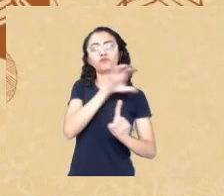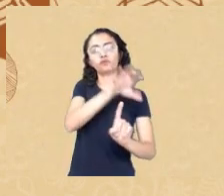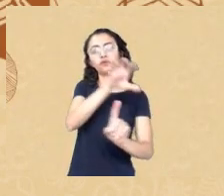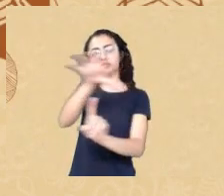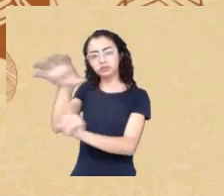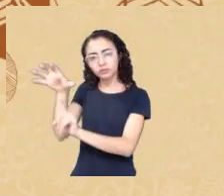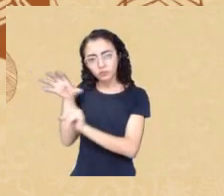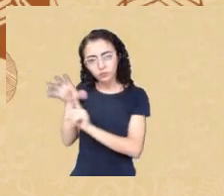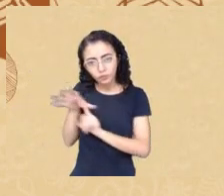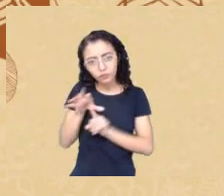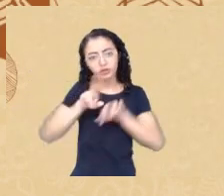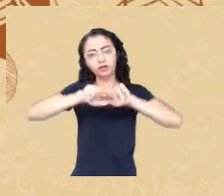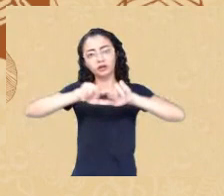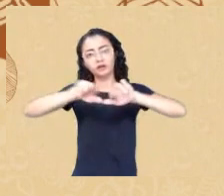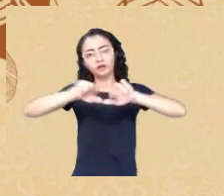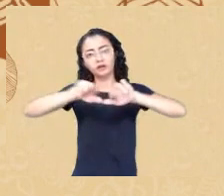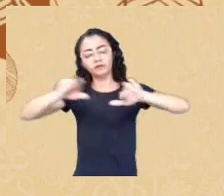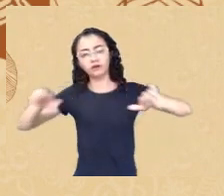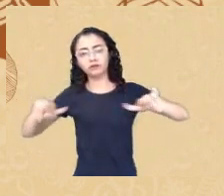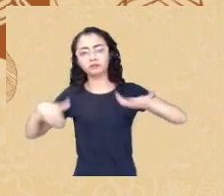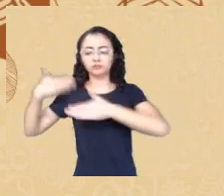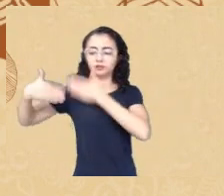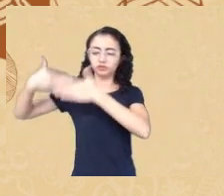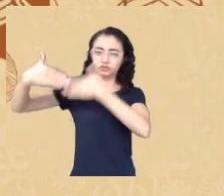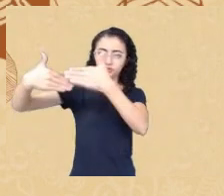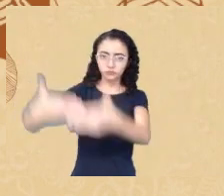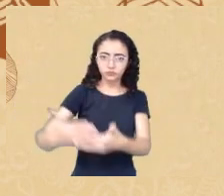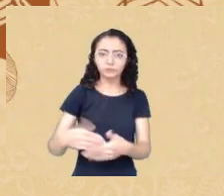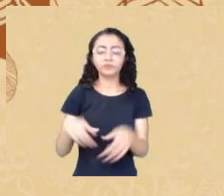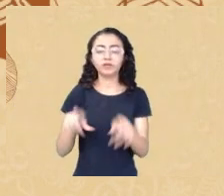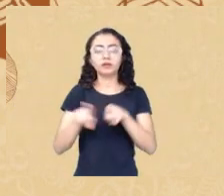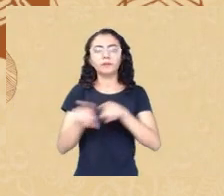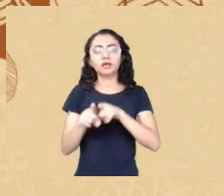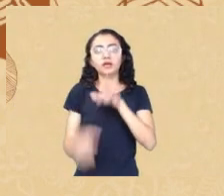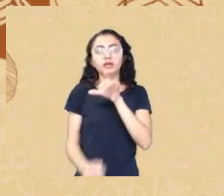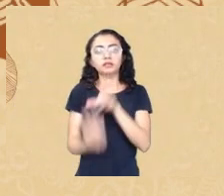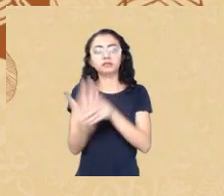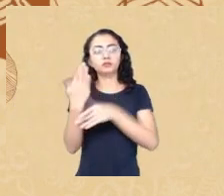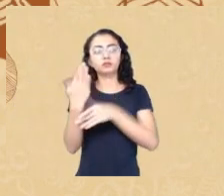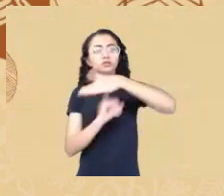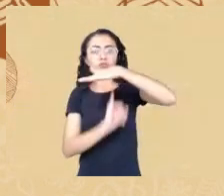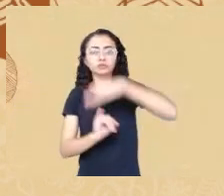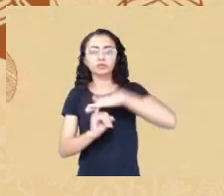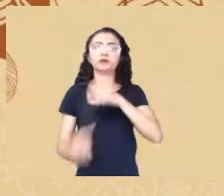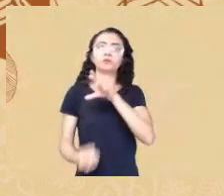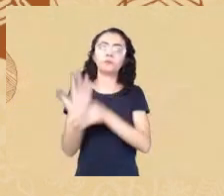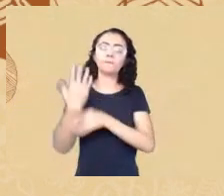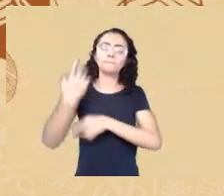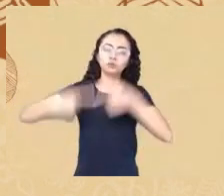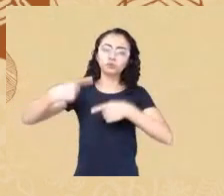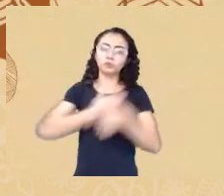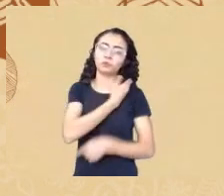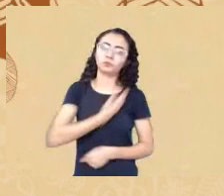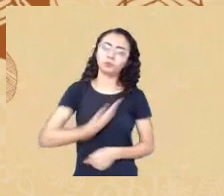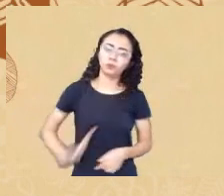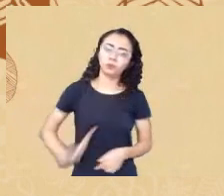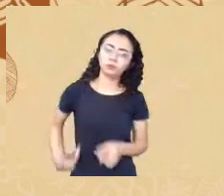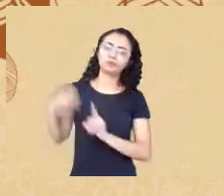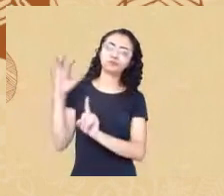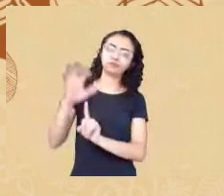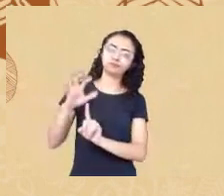como as instituições começaram a funcionar as políticas públicas então por exemplo proibição de viajar ou de imigrar